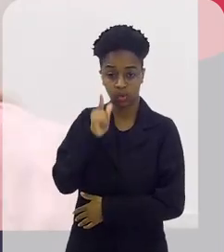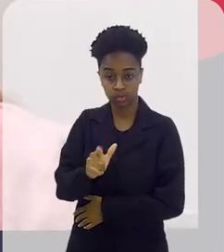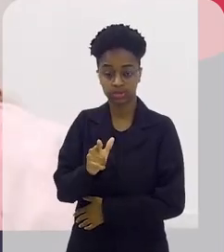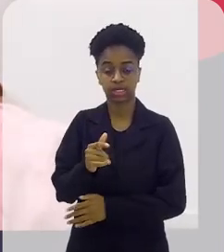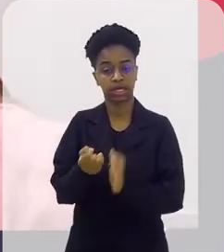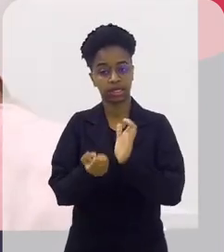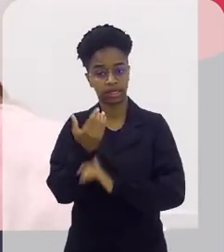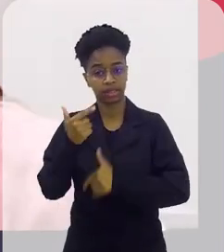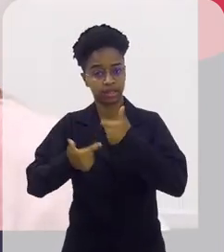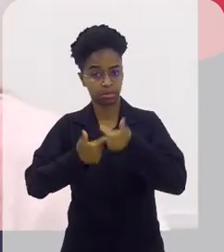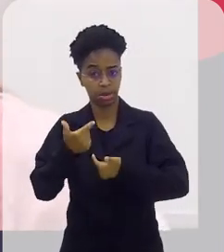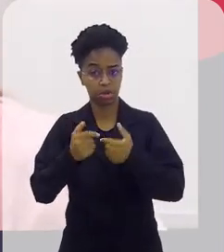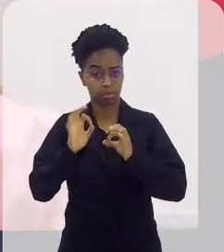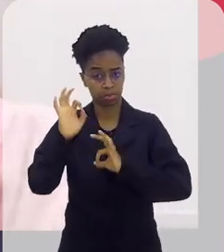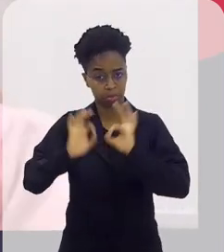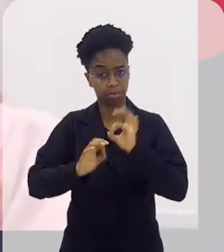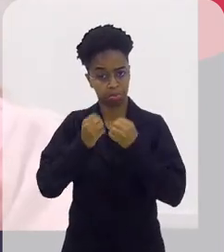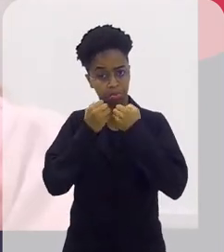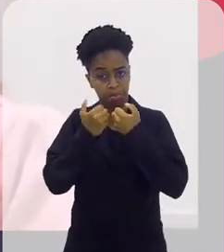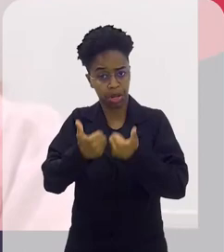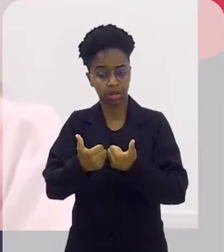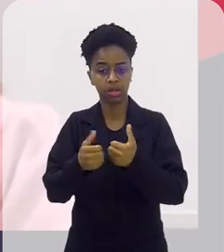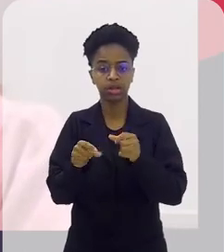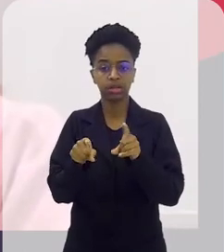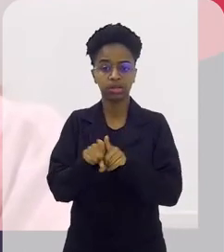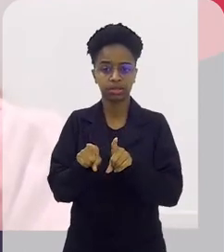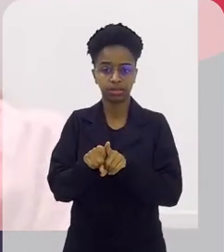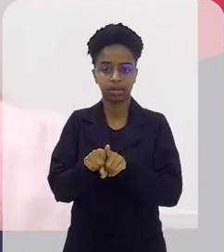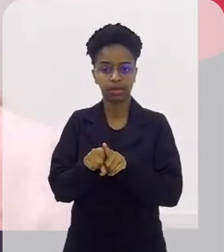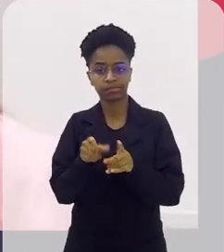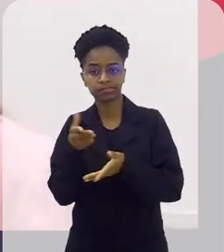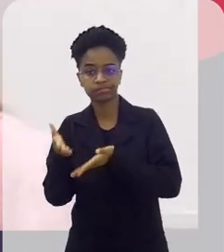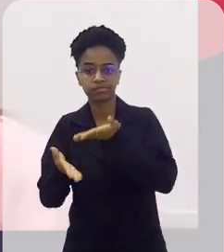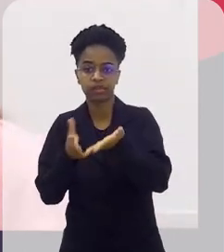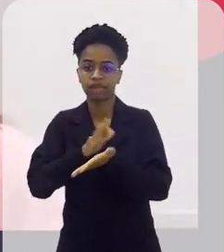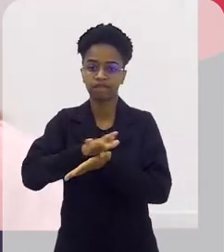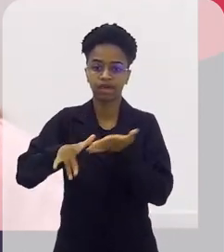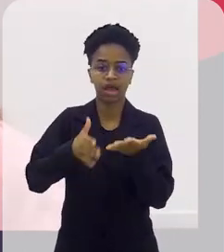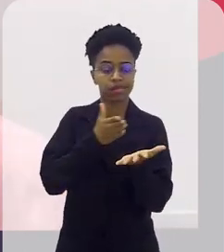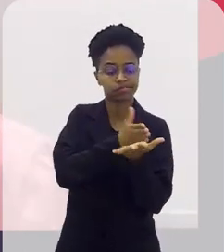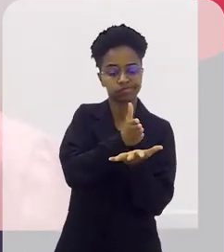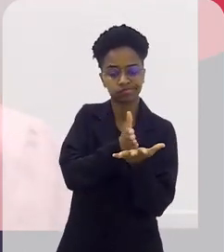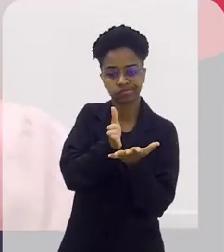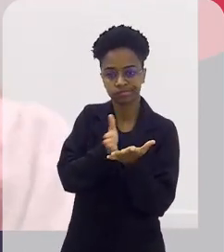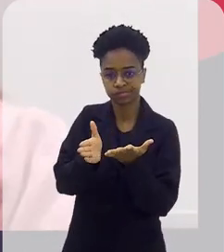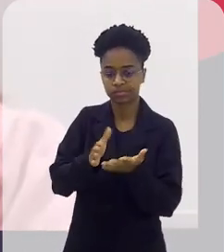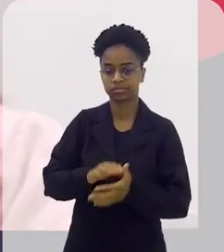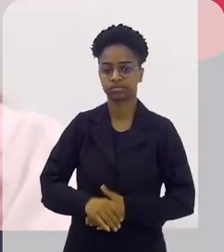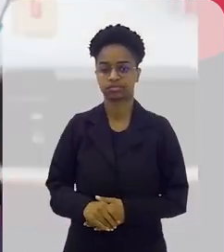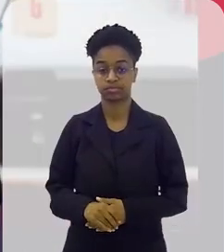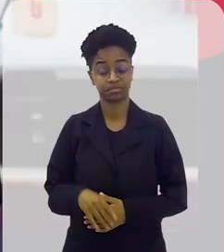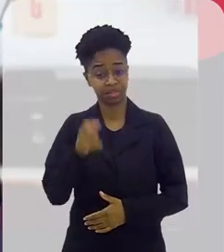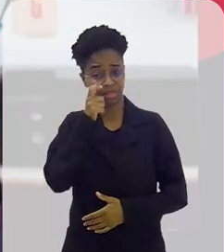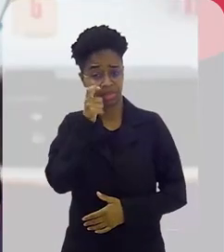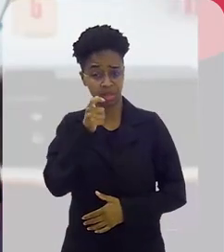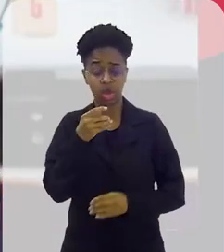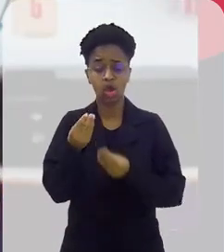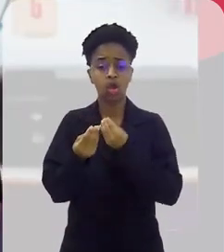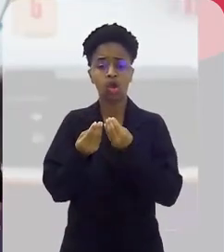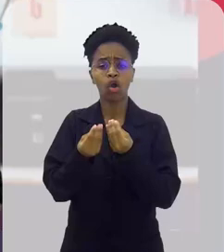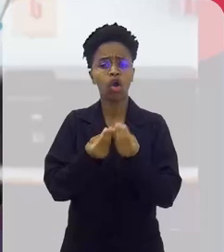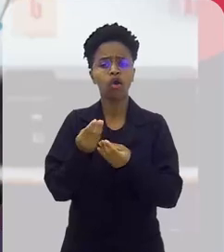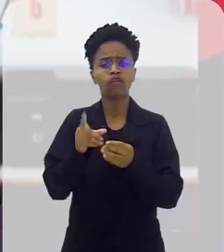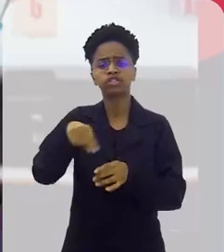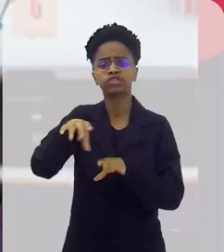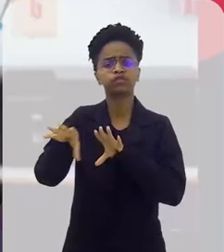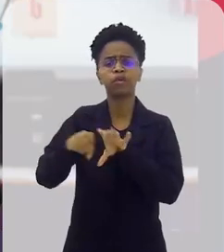gente consegue desenvolver trabalhos bem elaborados para atender a diferentes segmentos do mercado. Muito interessante. Qual